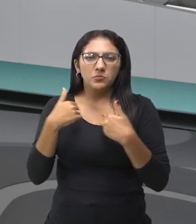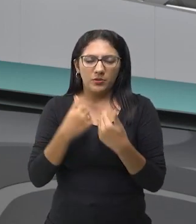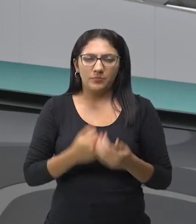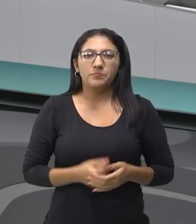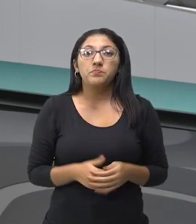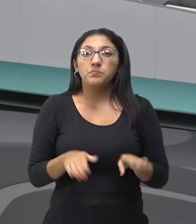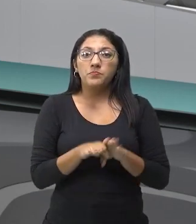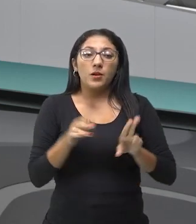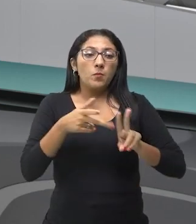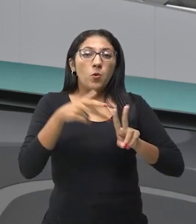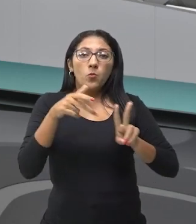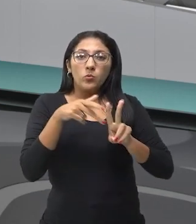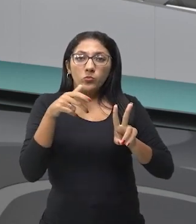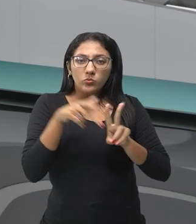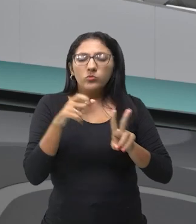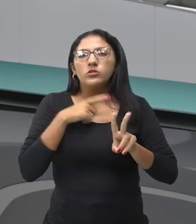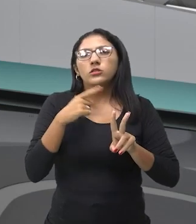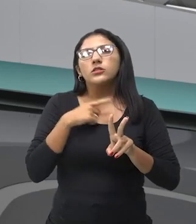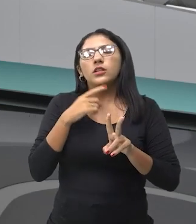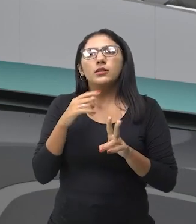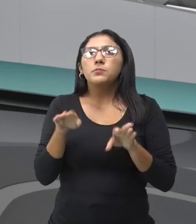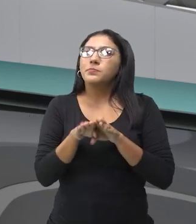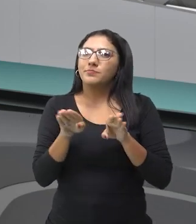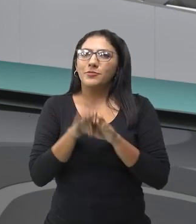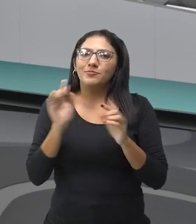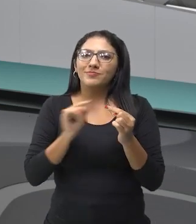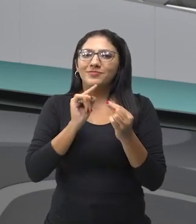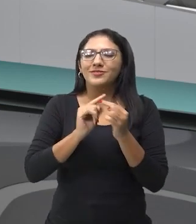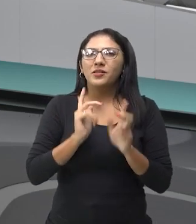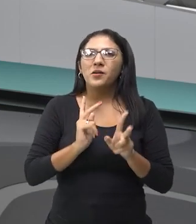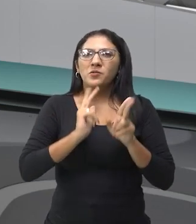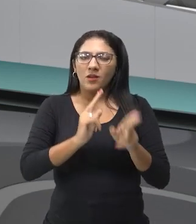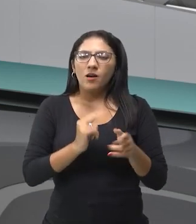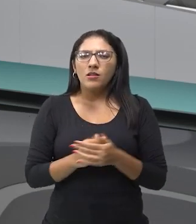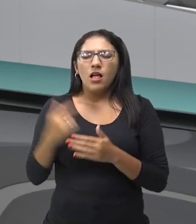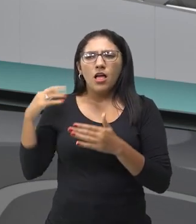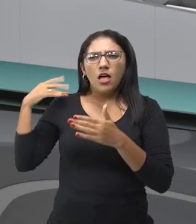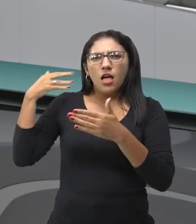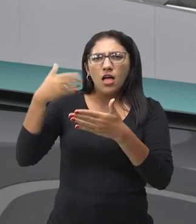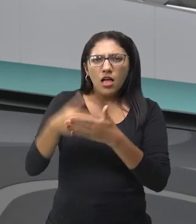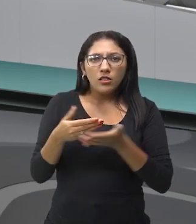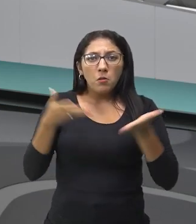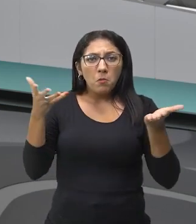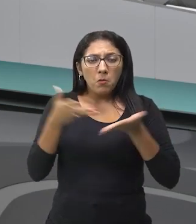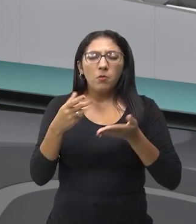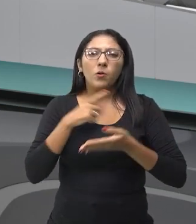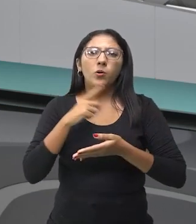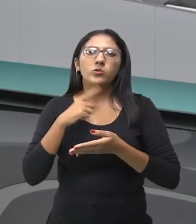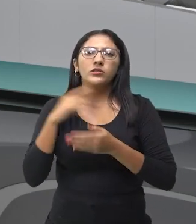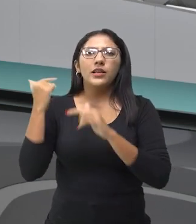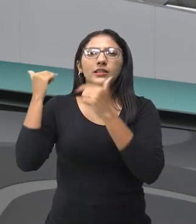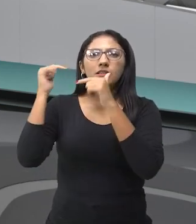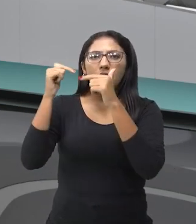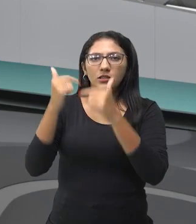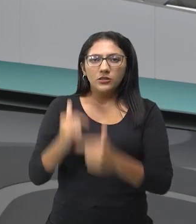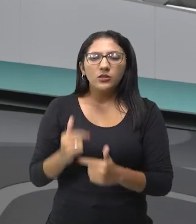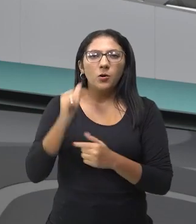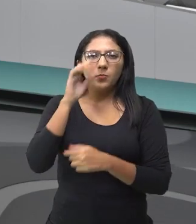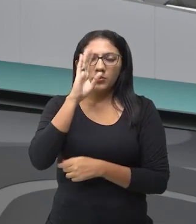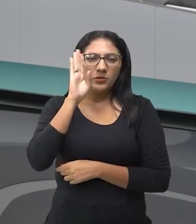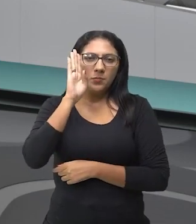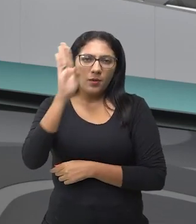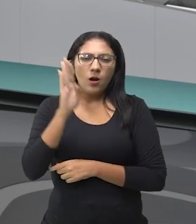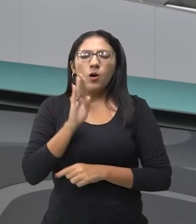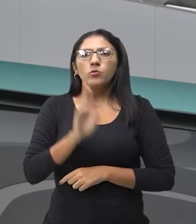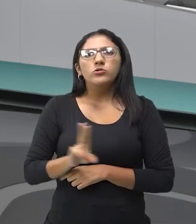também fazem esses rituais sagrados e preservam até hoje, através das suas tradições, através da